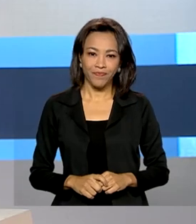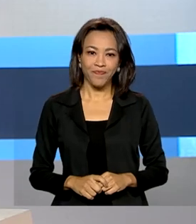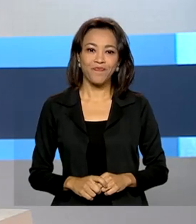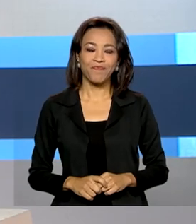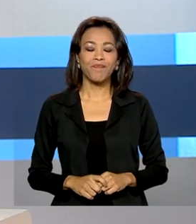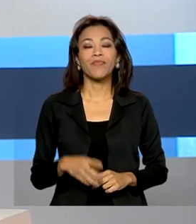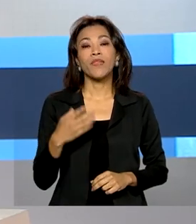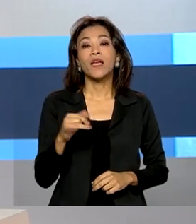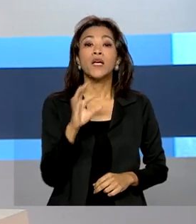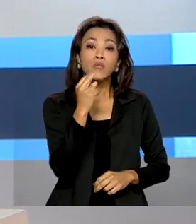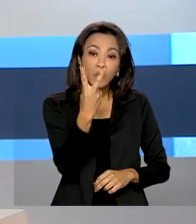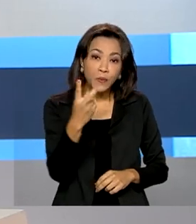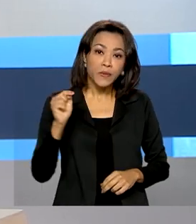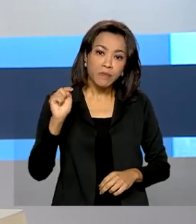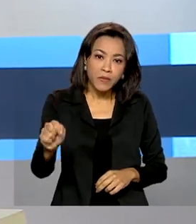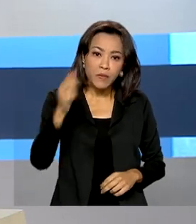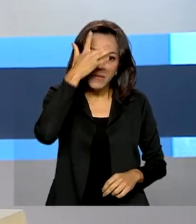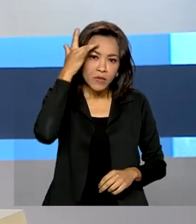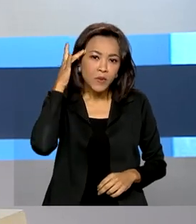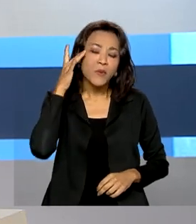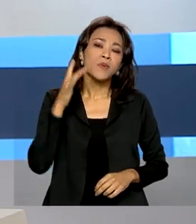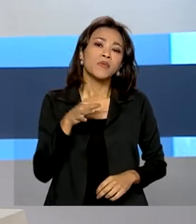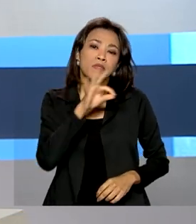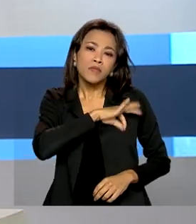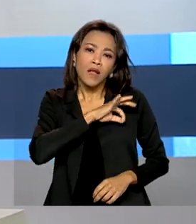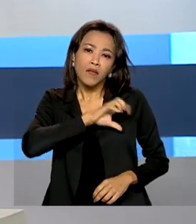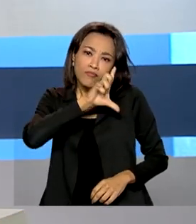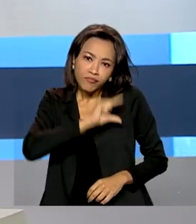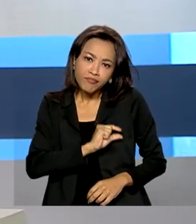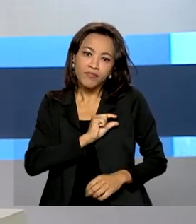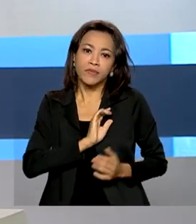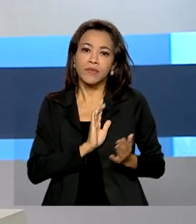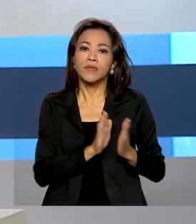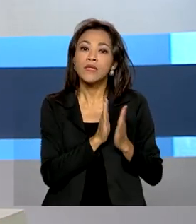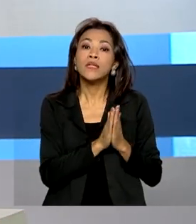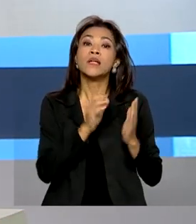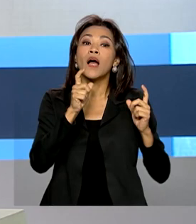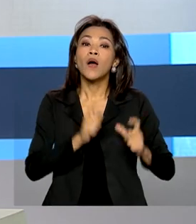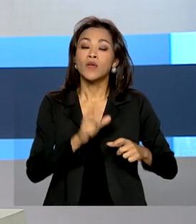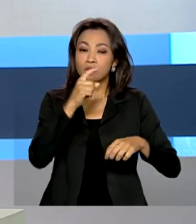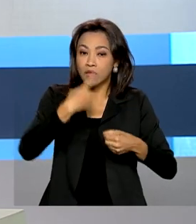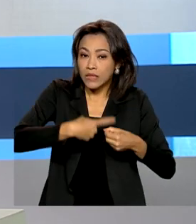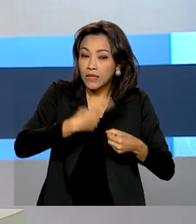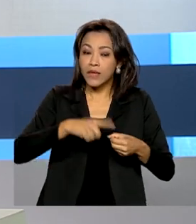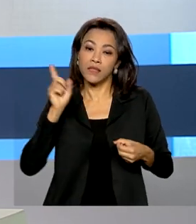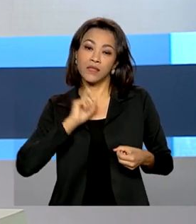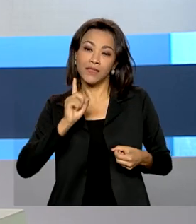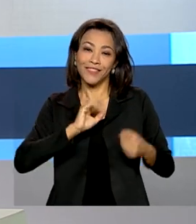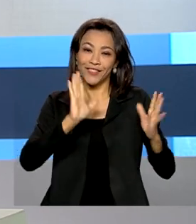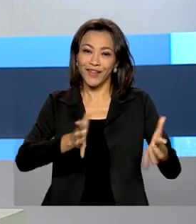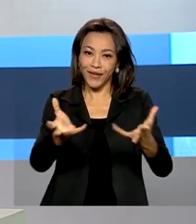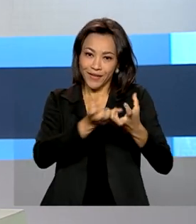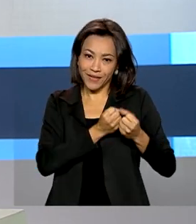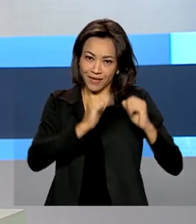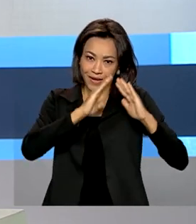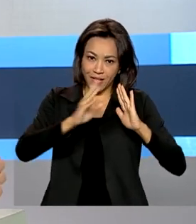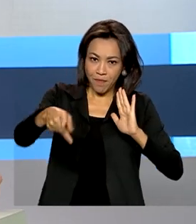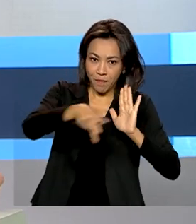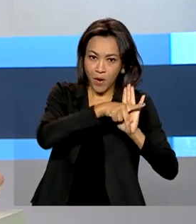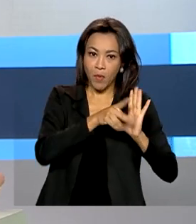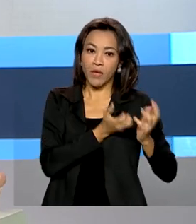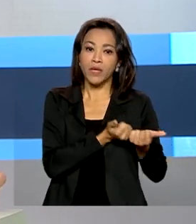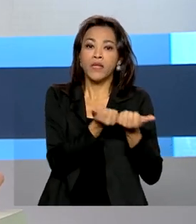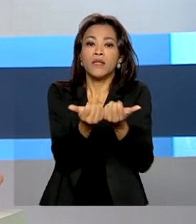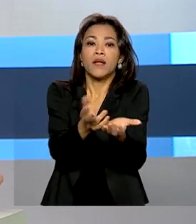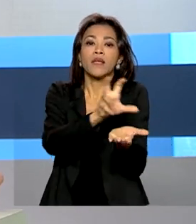Cerca de 2 mil pessoas de baixa renda da cidade de Coronel Fabriciano, Minas Gerais, receberam a casa própria. Foram entregues 500